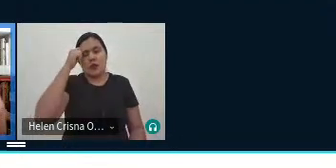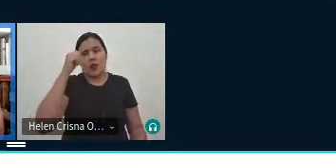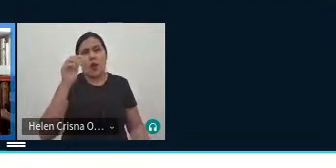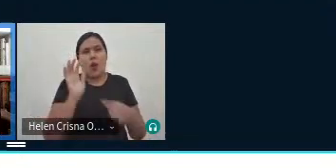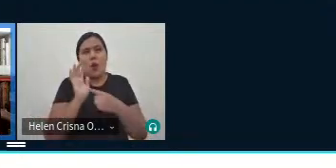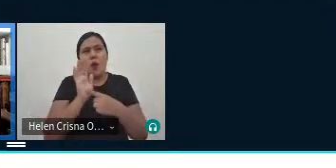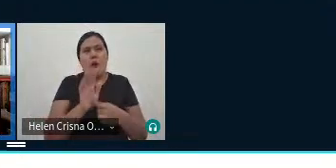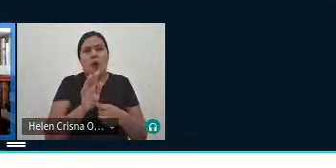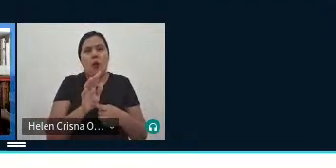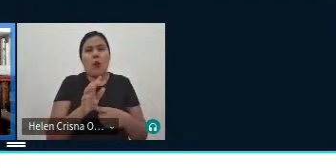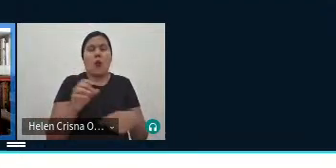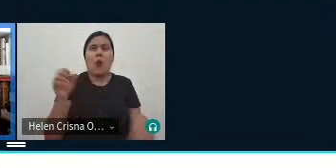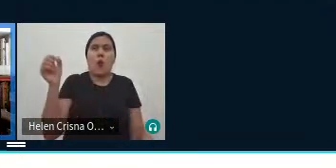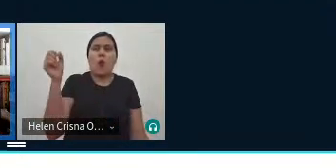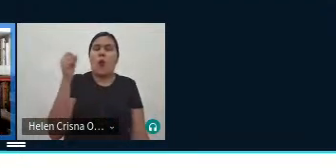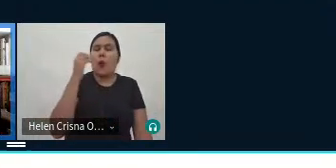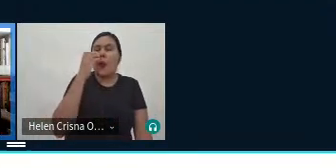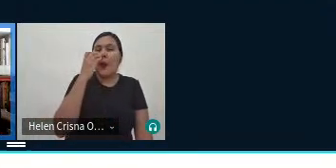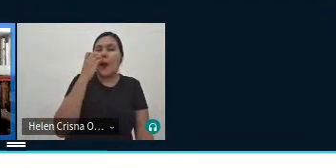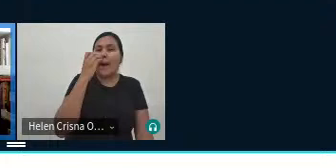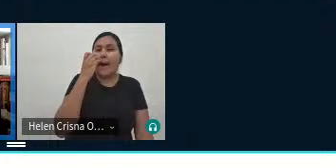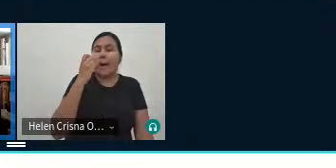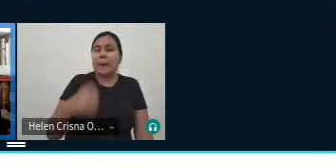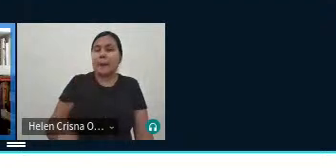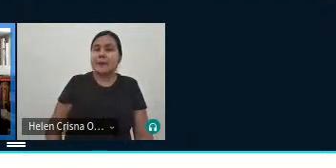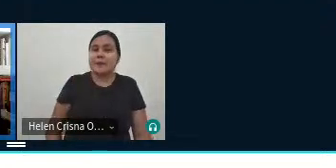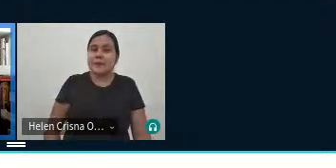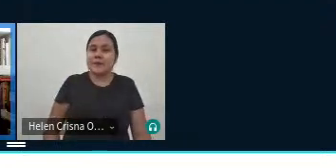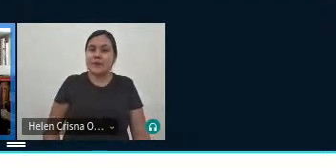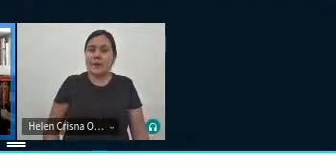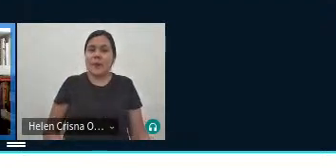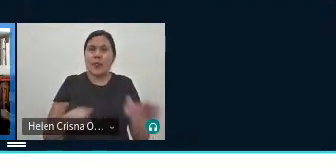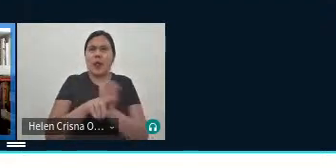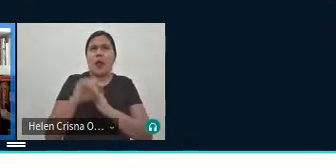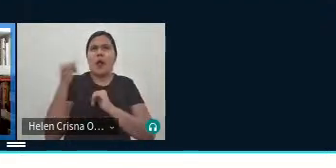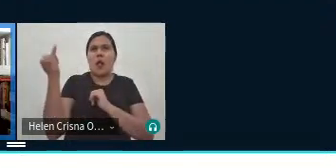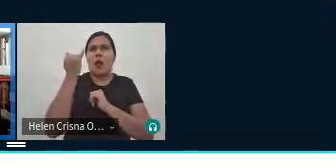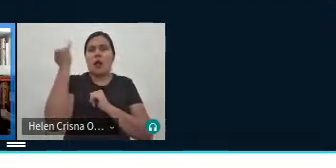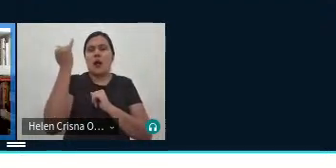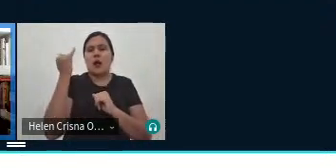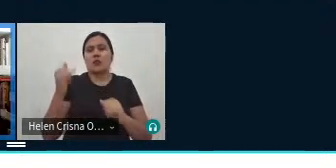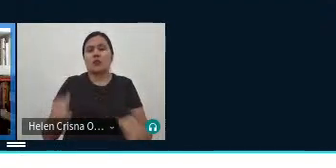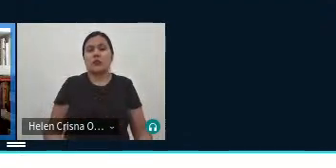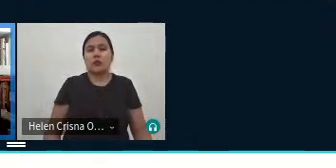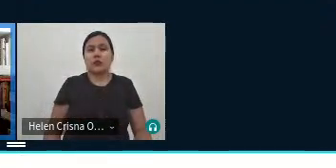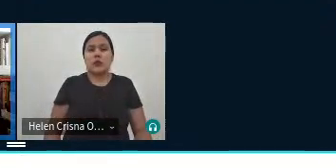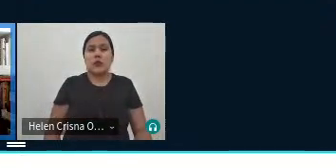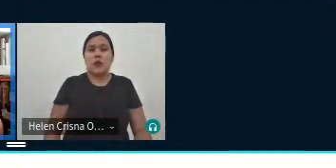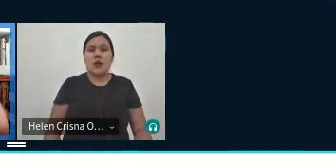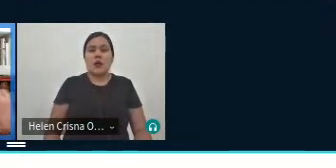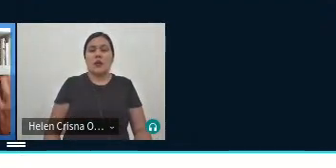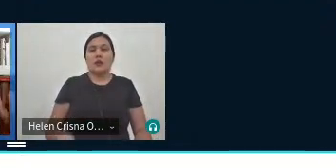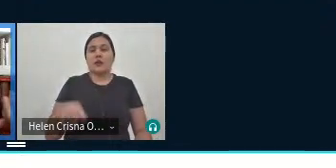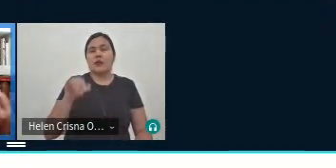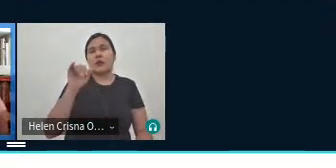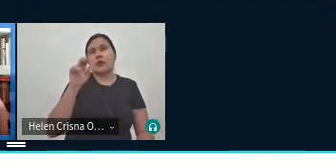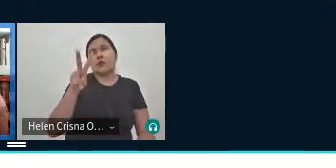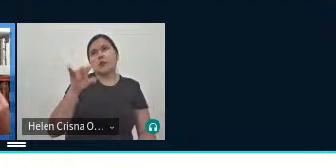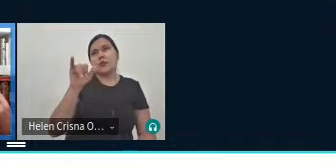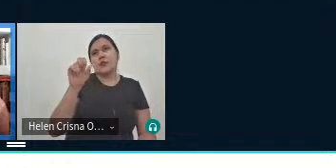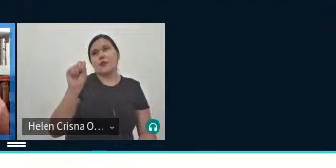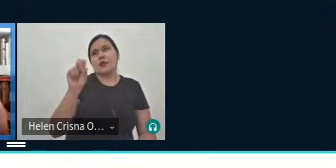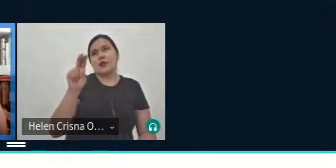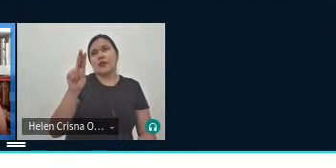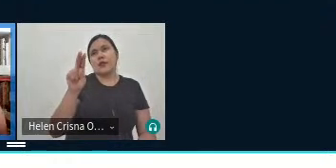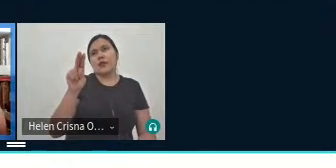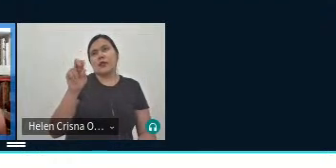importantes trouxe à luz né questões importantes que culminaram por exemplo na visibilidade a opressão